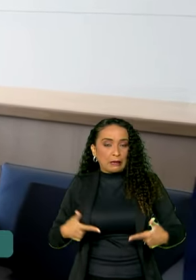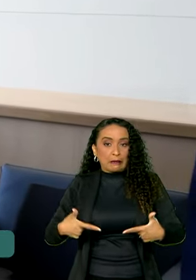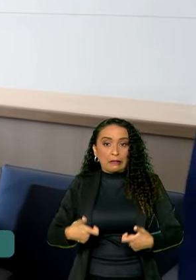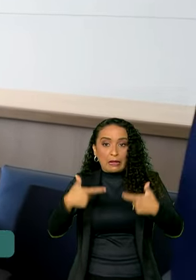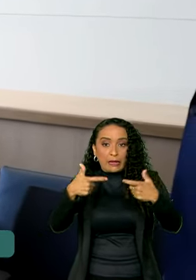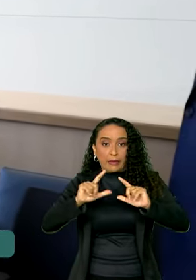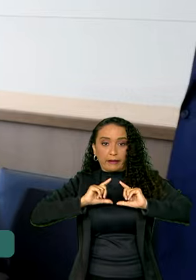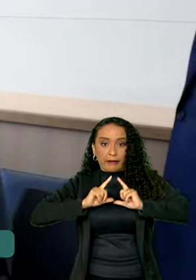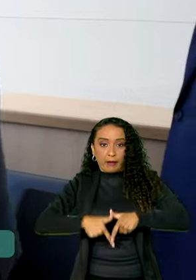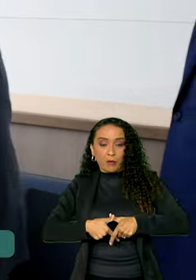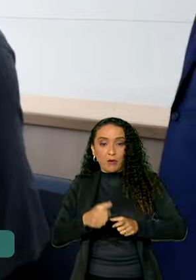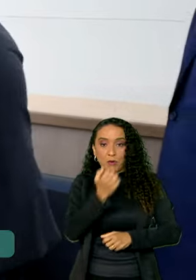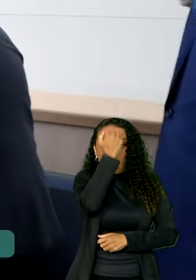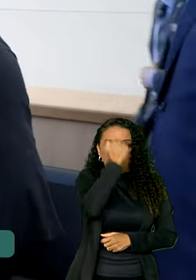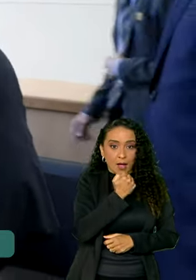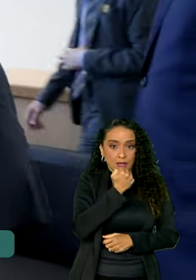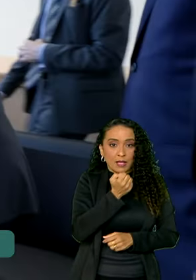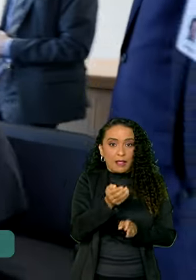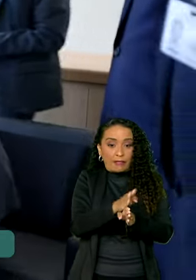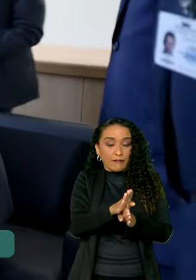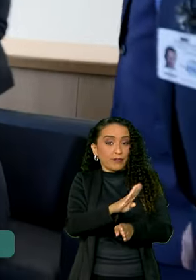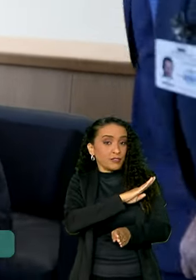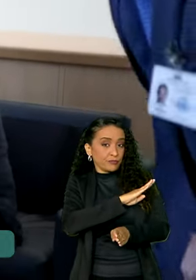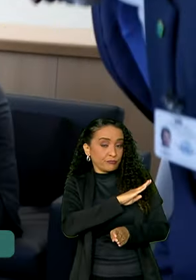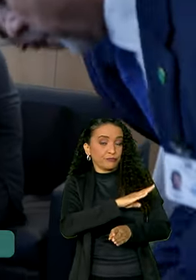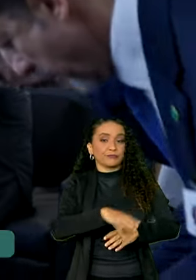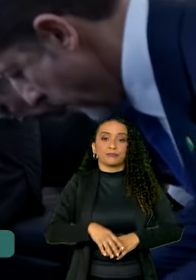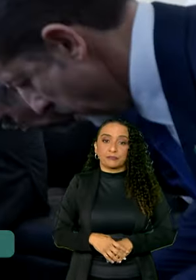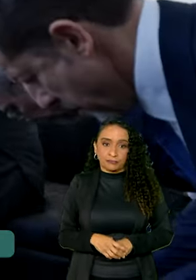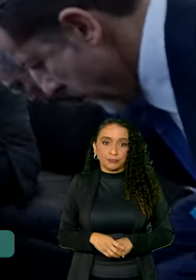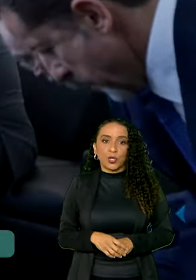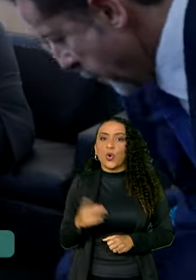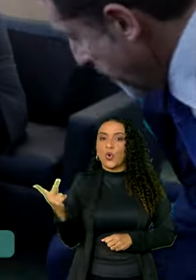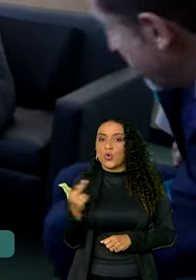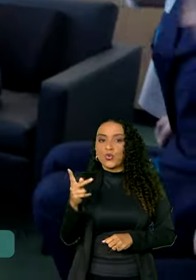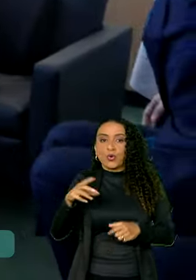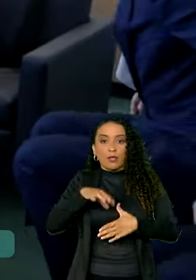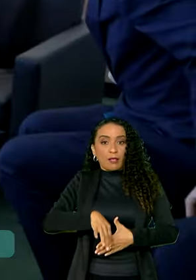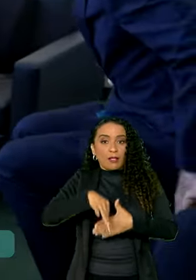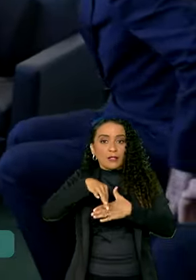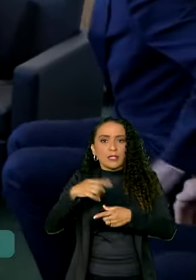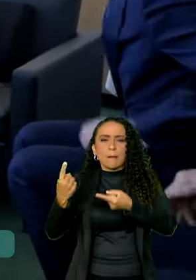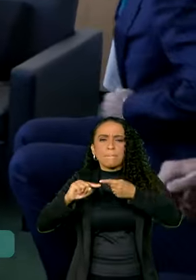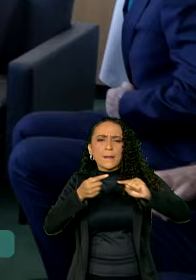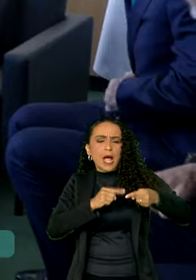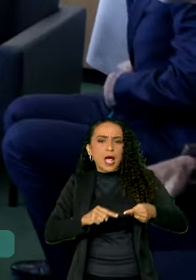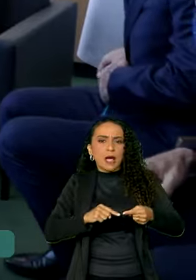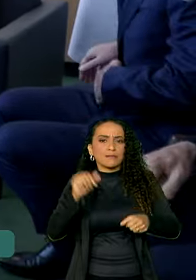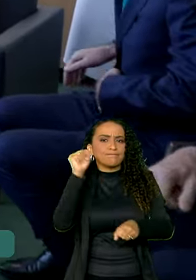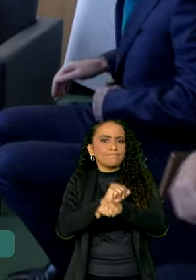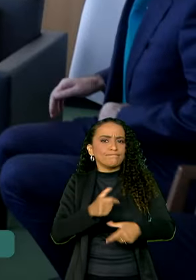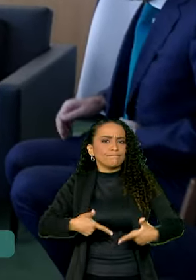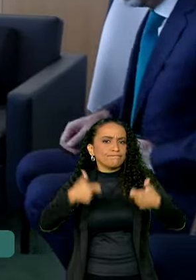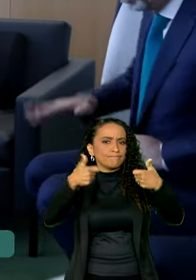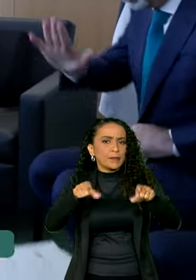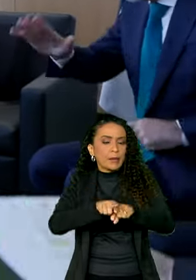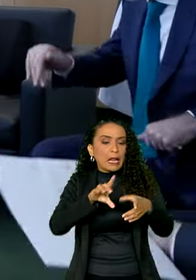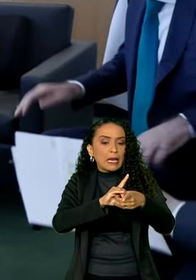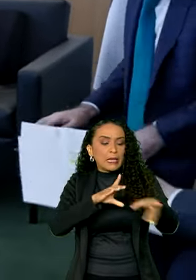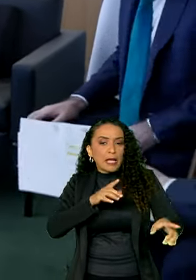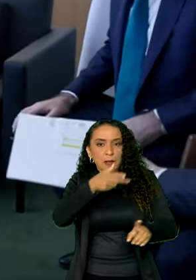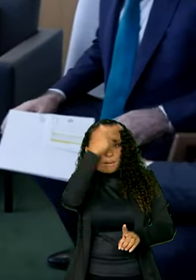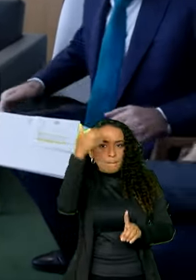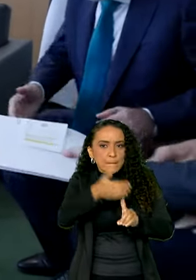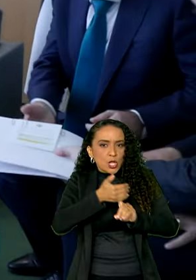da guerra entre Israel e o Hamas, na faixa de Gaza. Os dois líderes discutiram o cessar-fogo e a libertação de